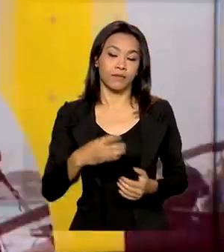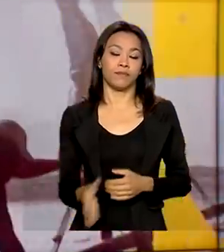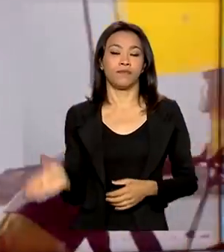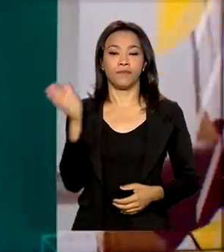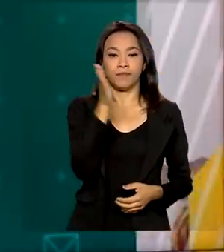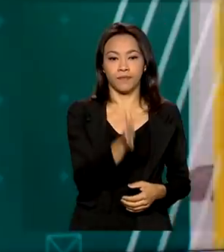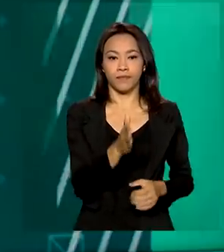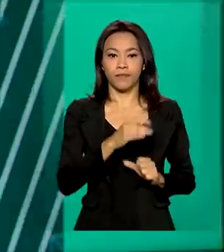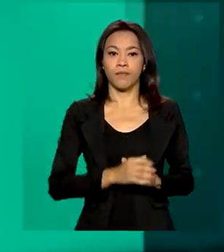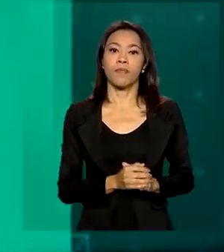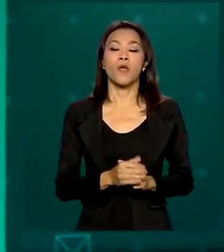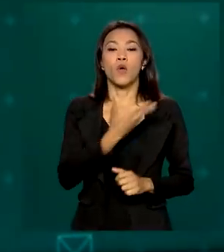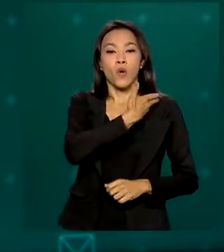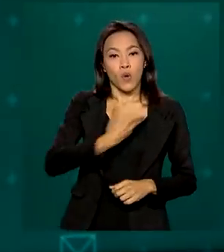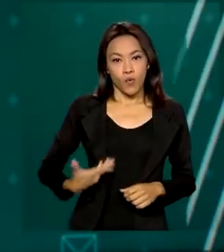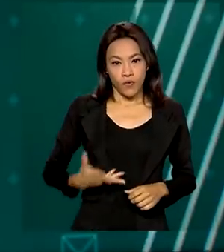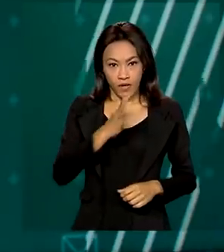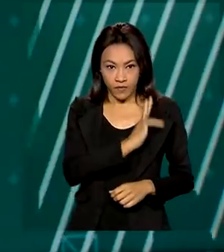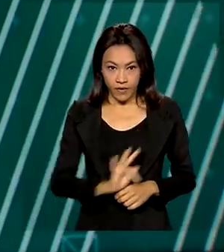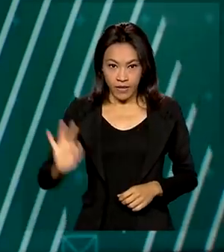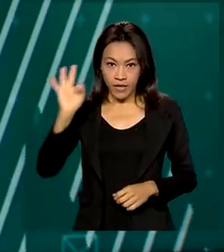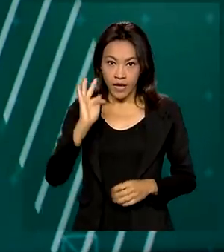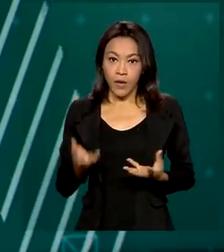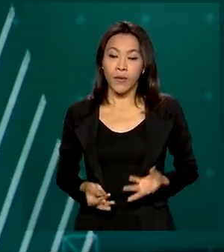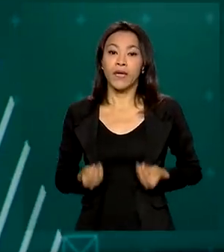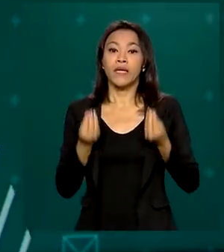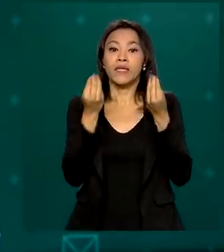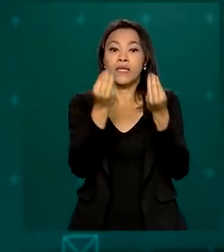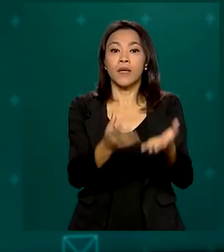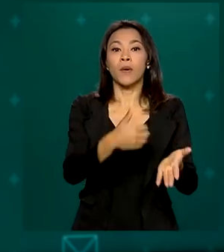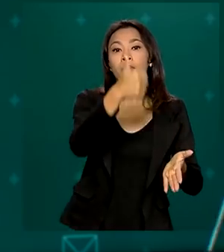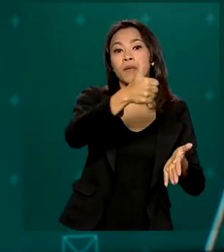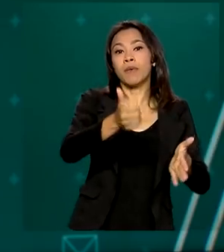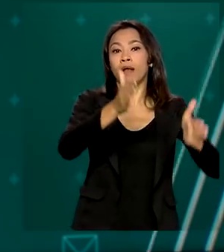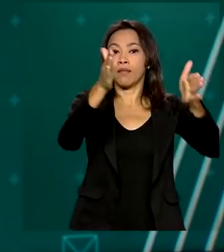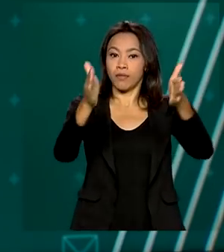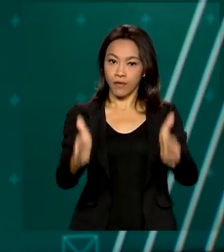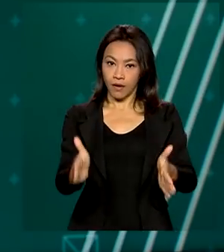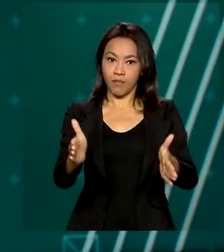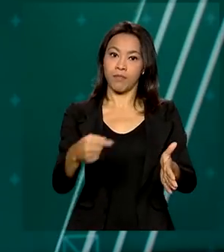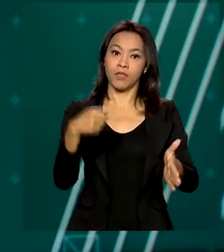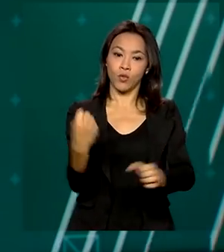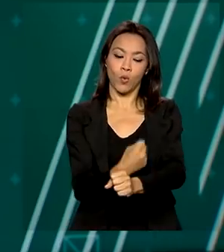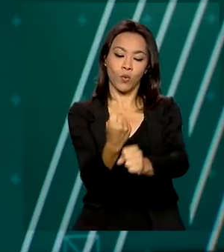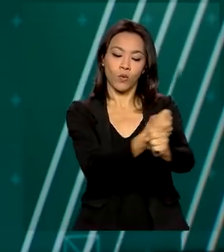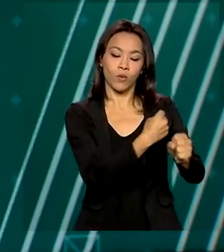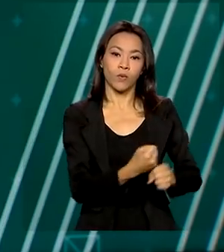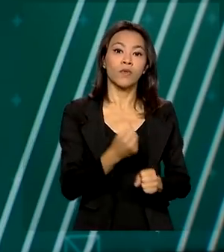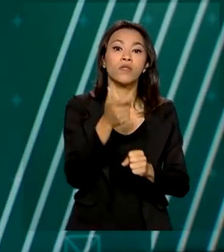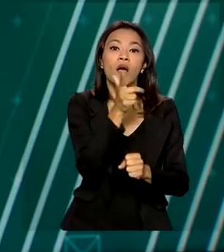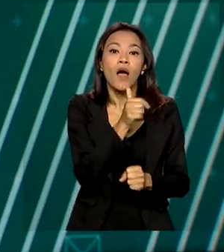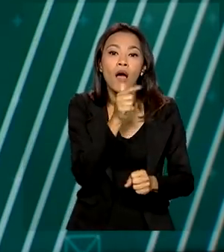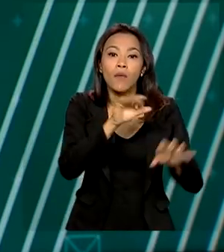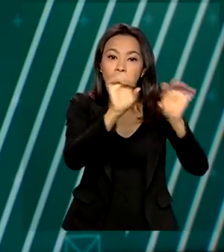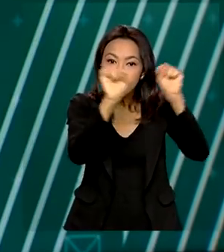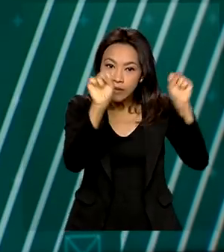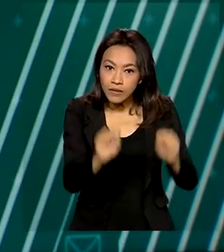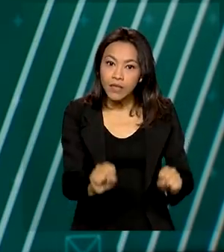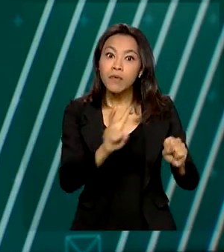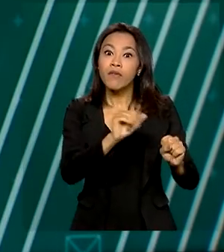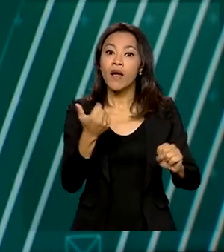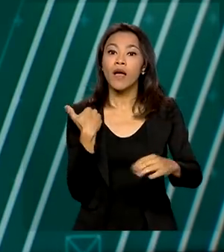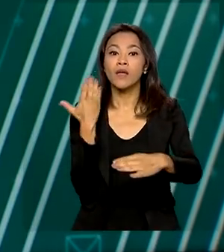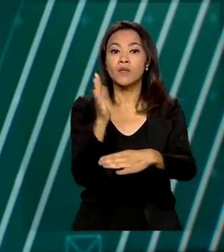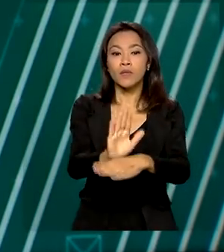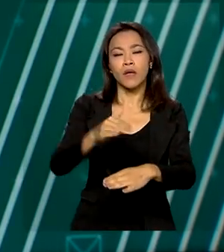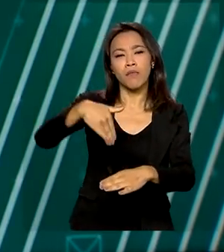governo federal entregou a primeira etapa do sistema produtor de água Corumbá Sul. A obra vai beneficiar mais de um milhão de pessoas do